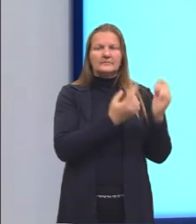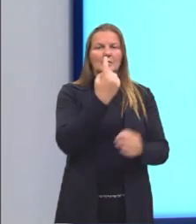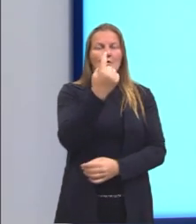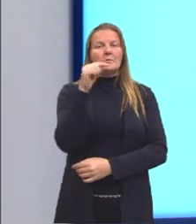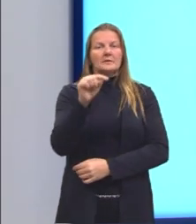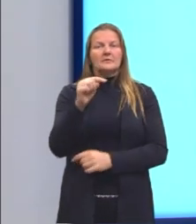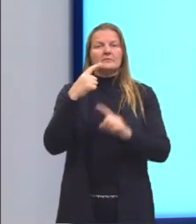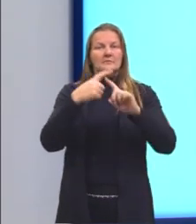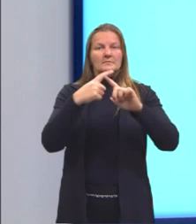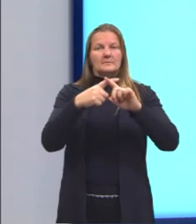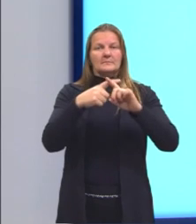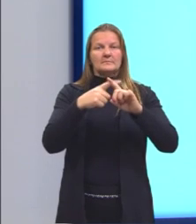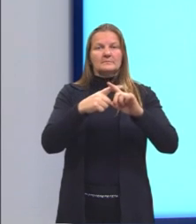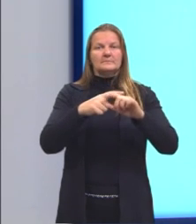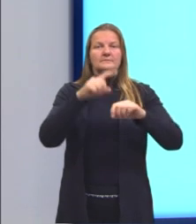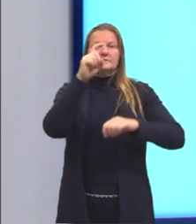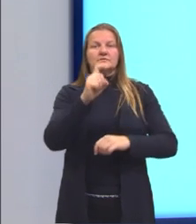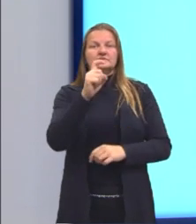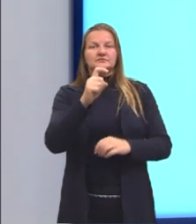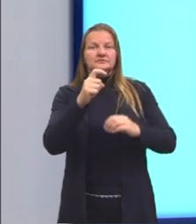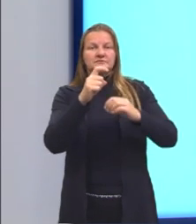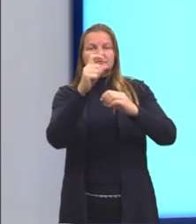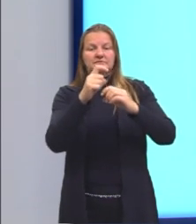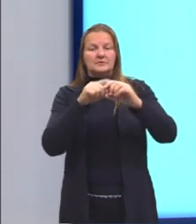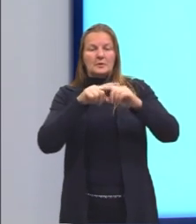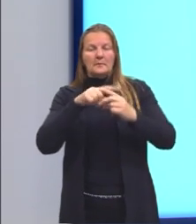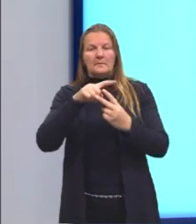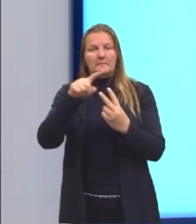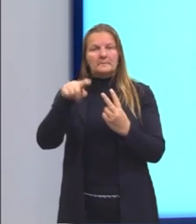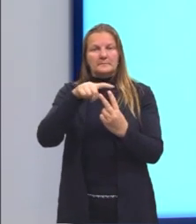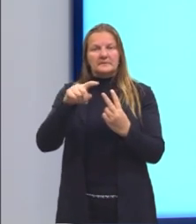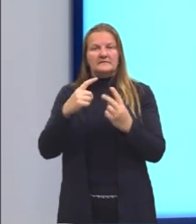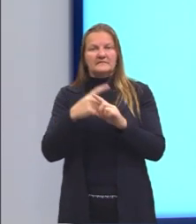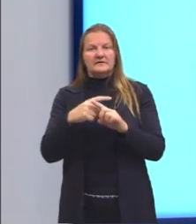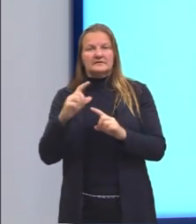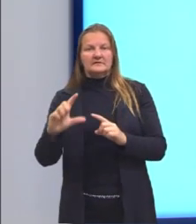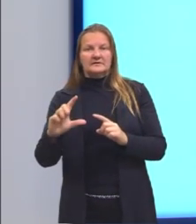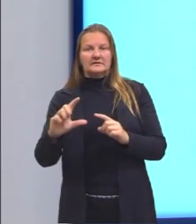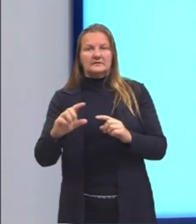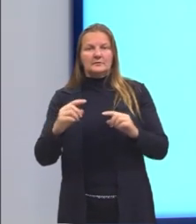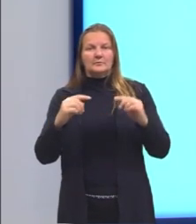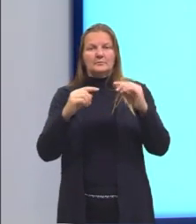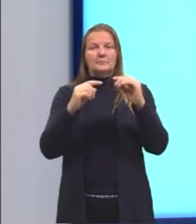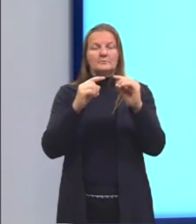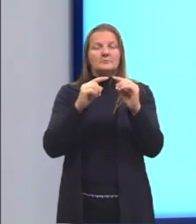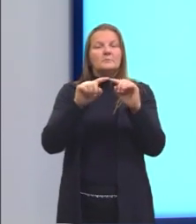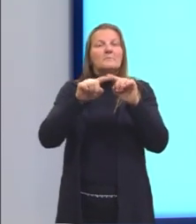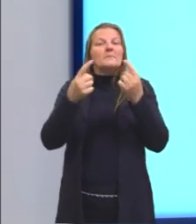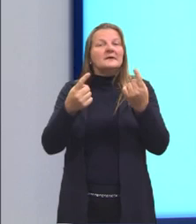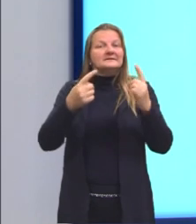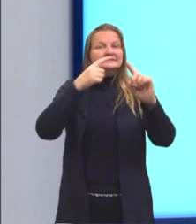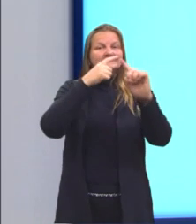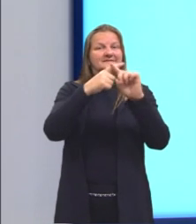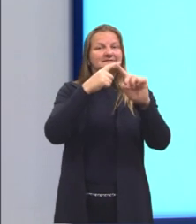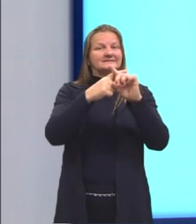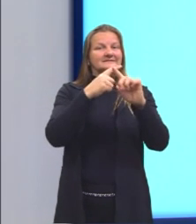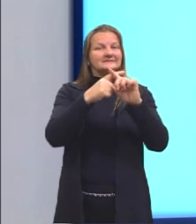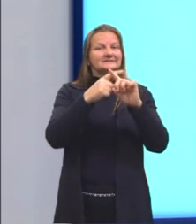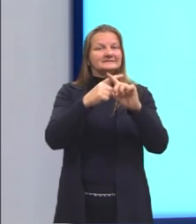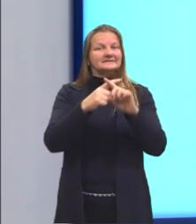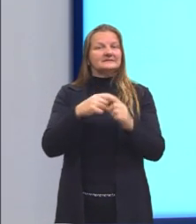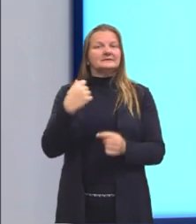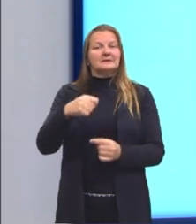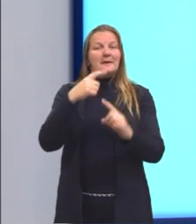vezes X sobre π vezes L, só que ela é diretamente proporcional à constante, então,